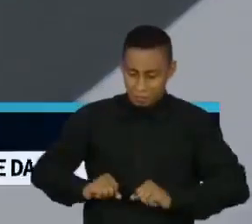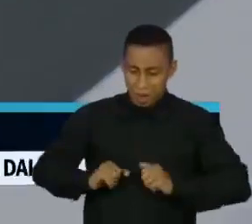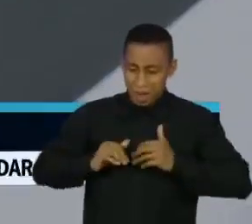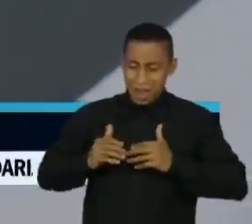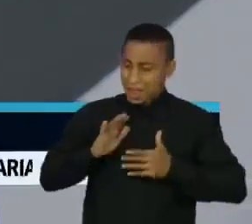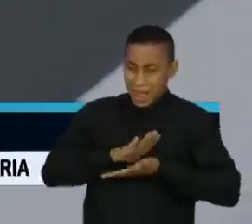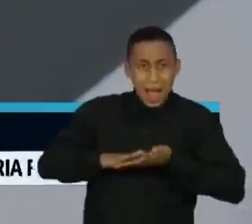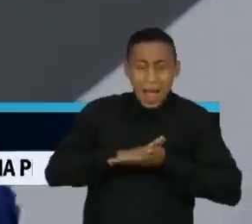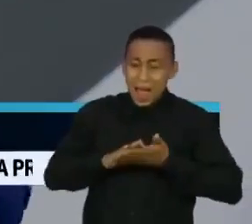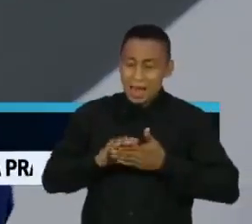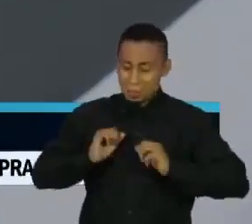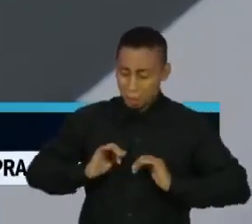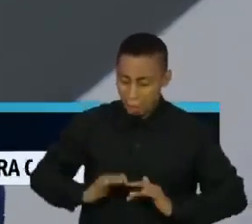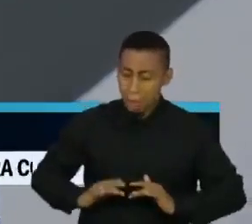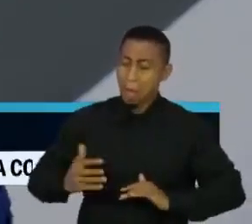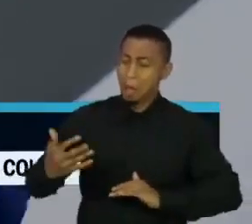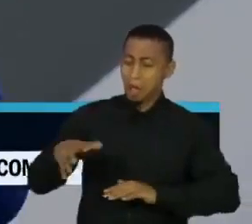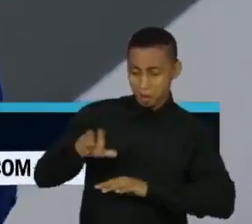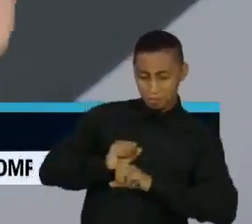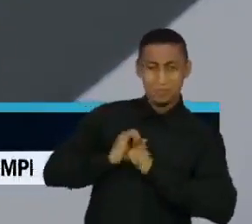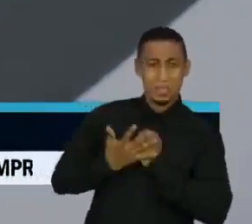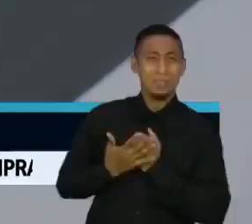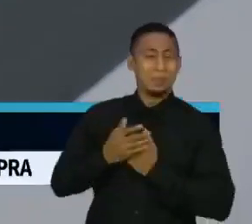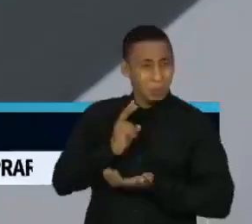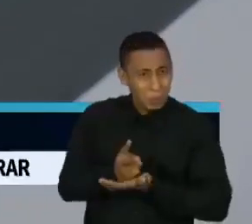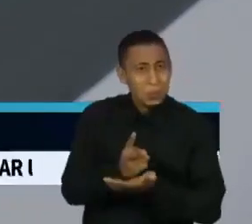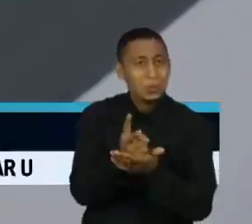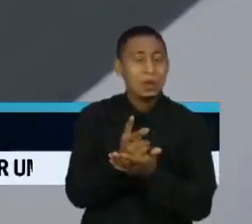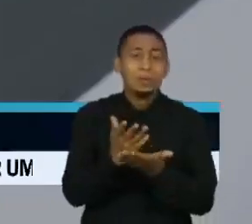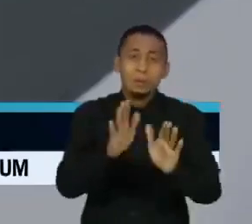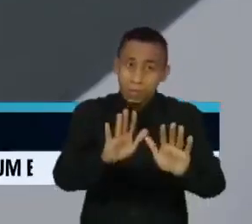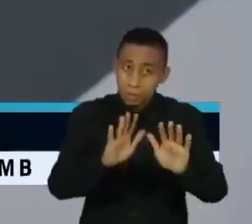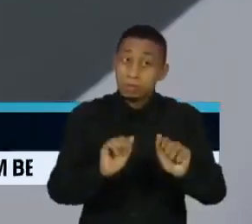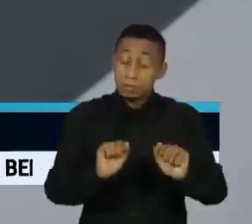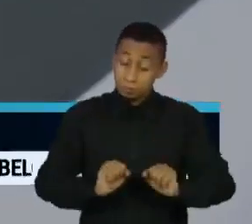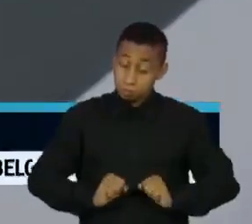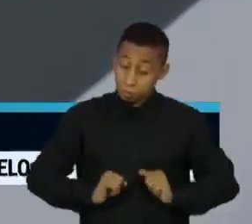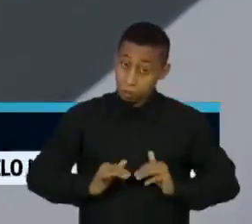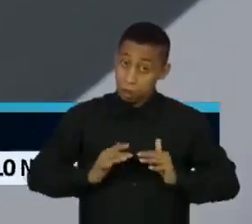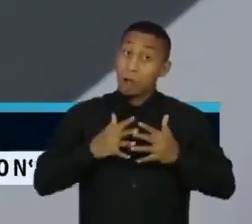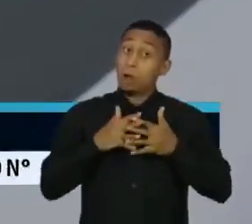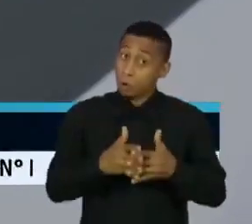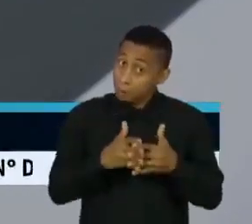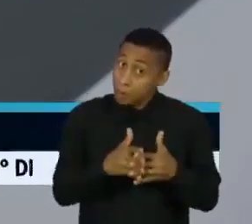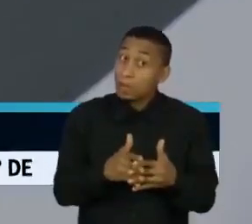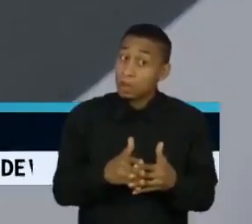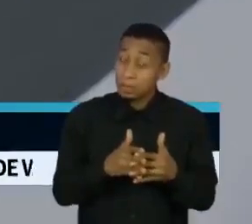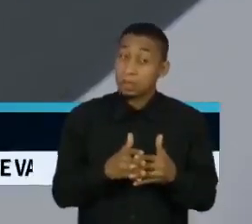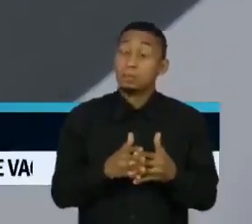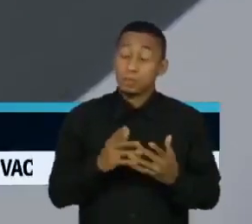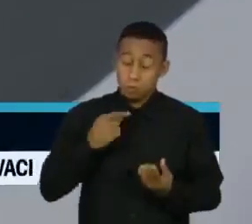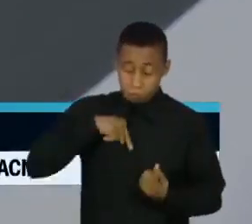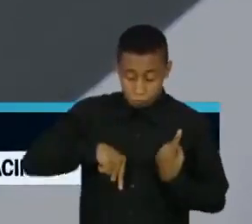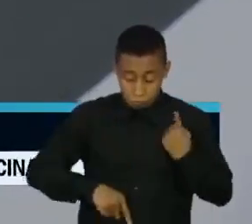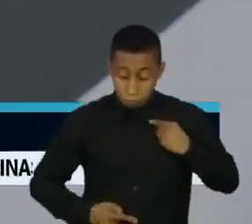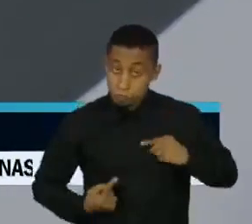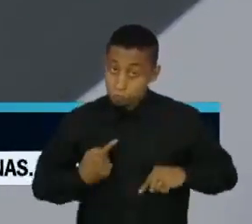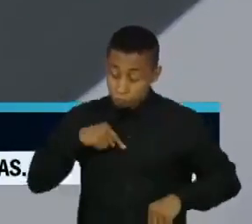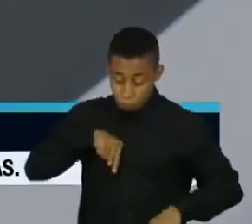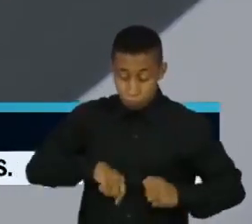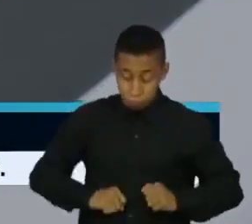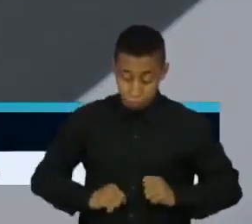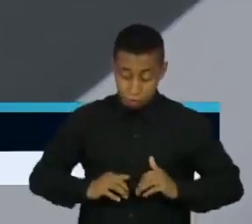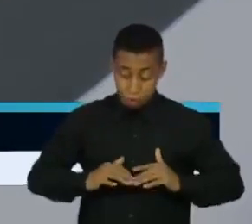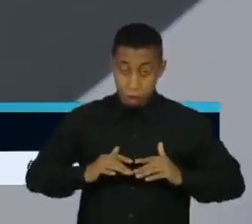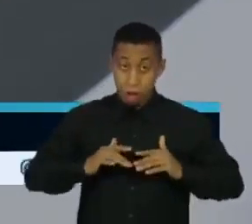neutralização. Resposta imune é muito mais completa do que só anticorpos. A gente tem anticorpos, a gente tem